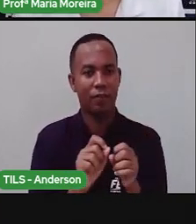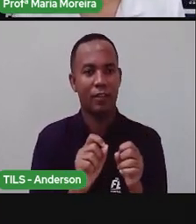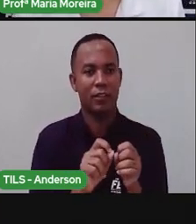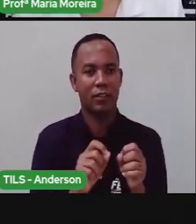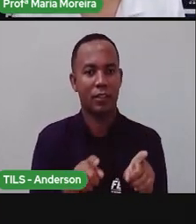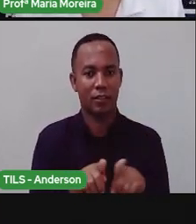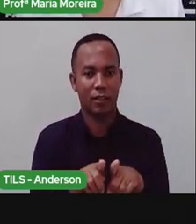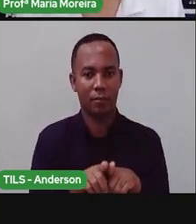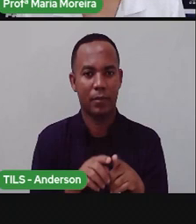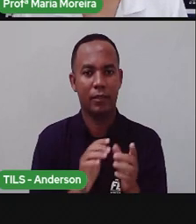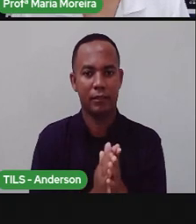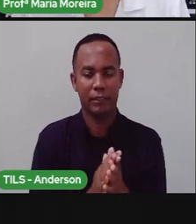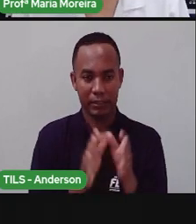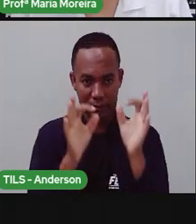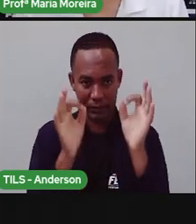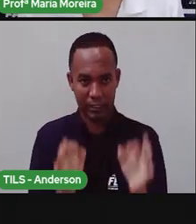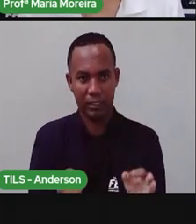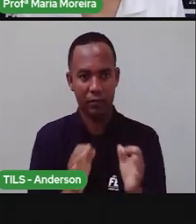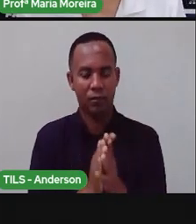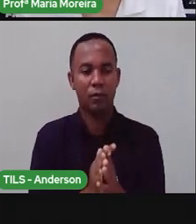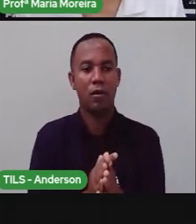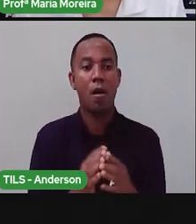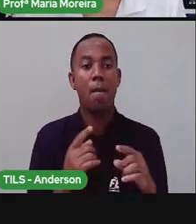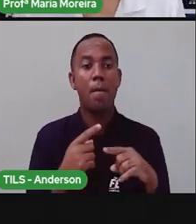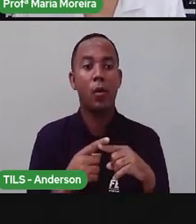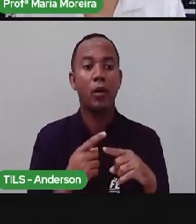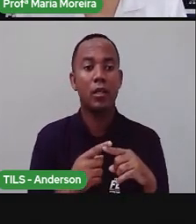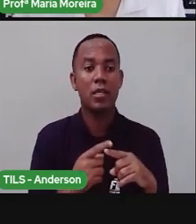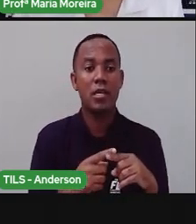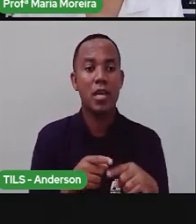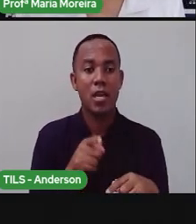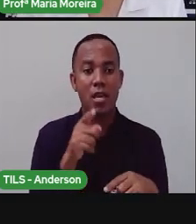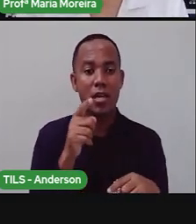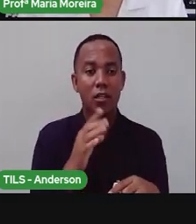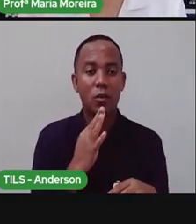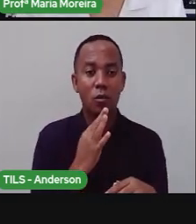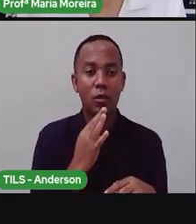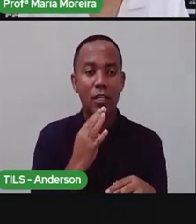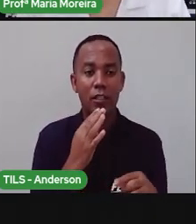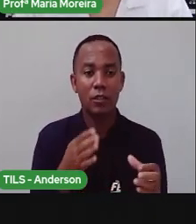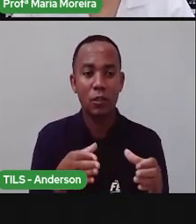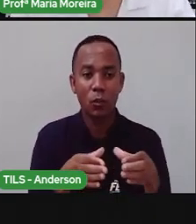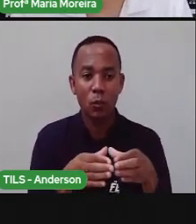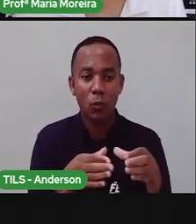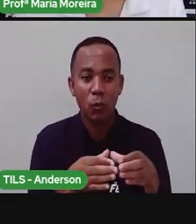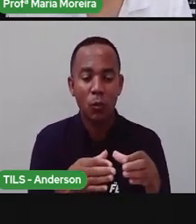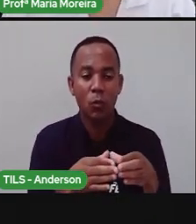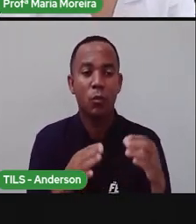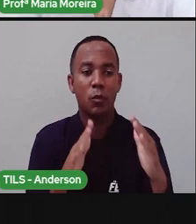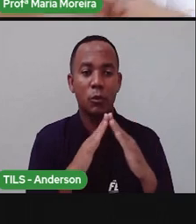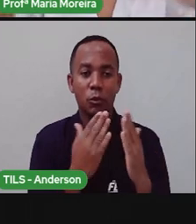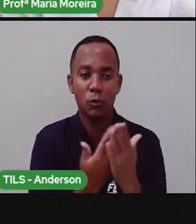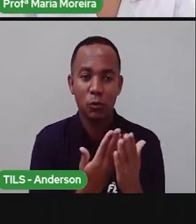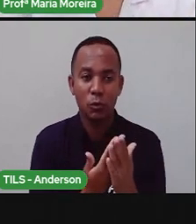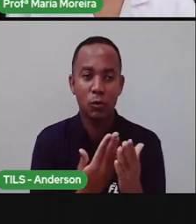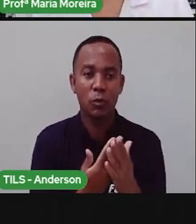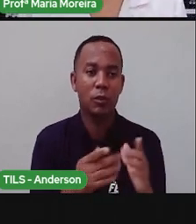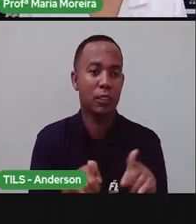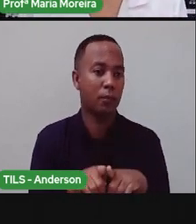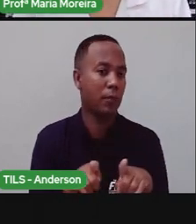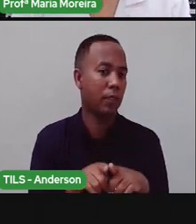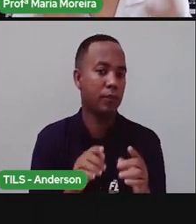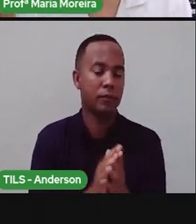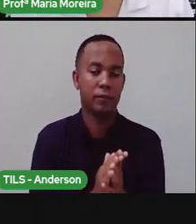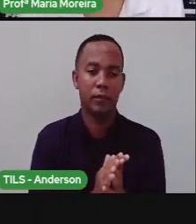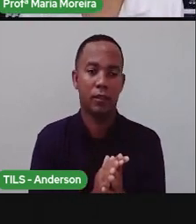correto. Por quê? Porque ele que conhece a turma ao pé da letra. A PRO e Anderson aqui, na verdade, estão disponíveis pra